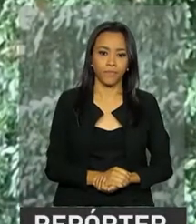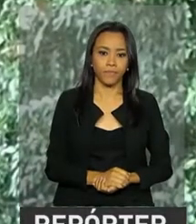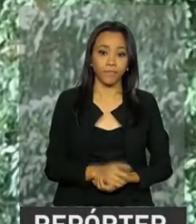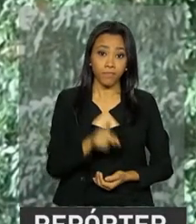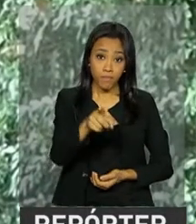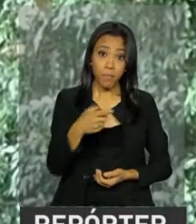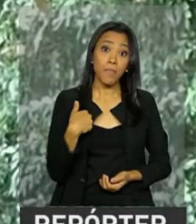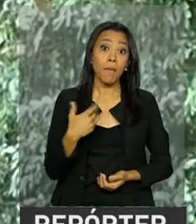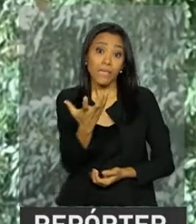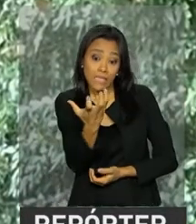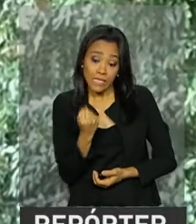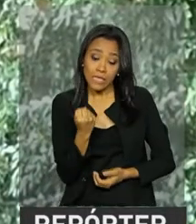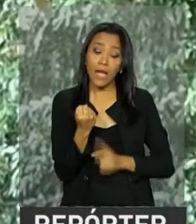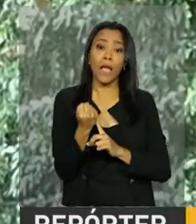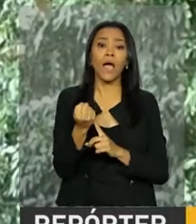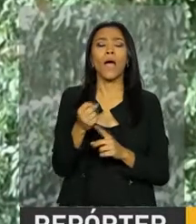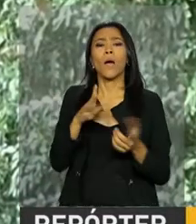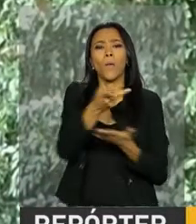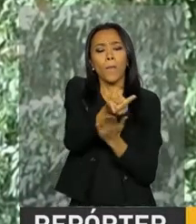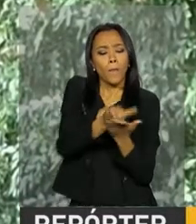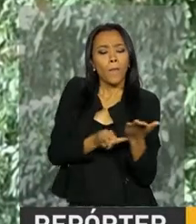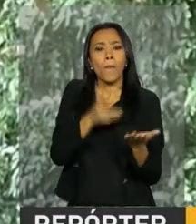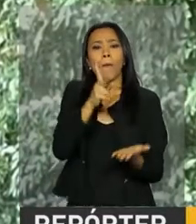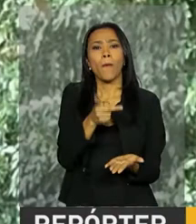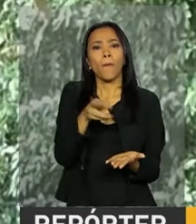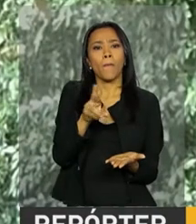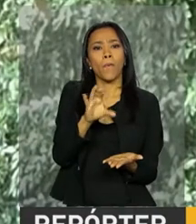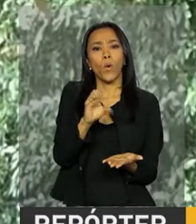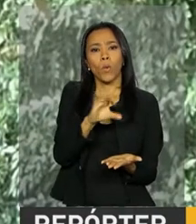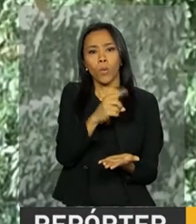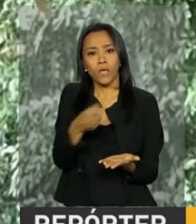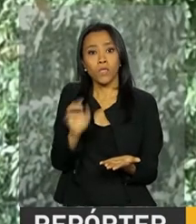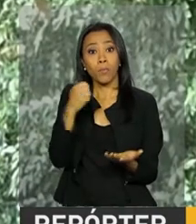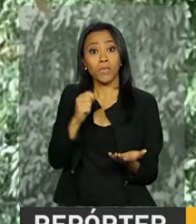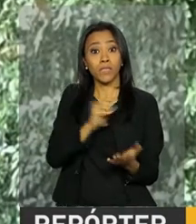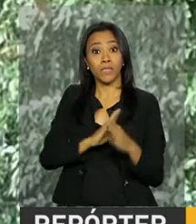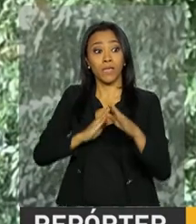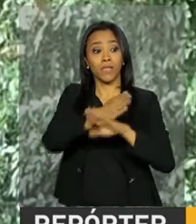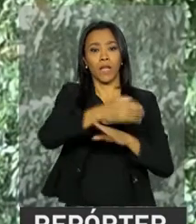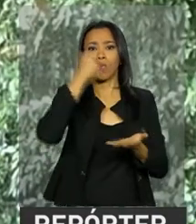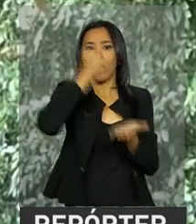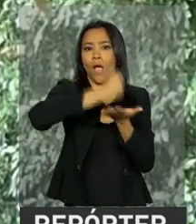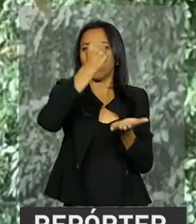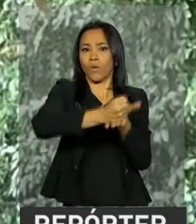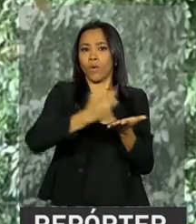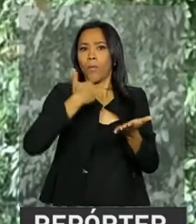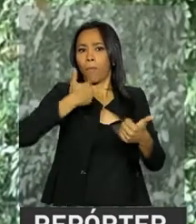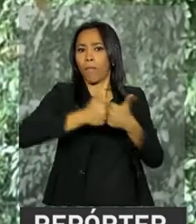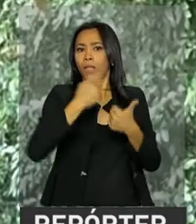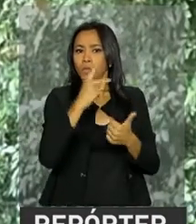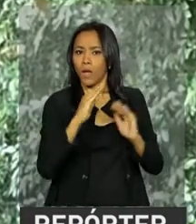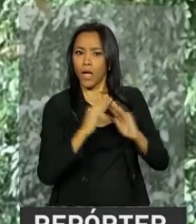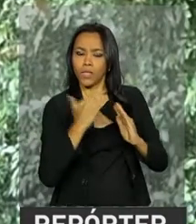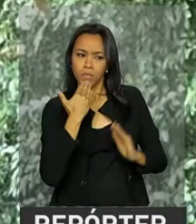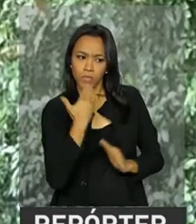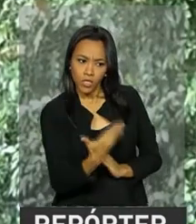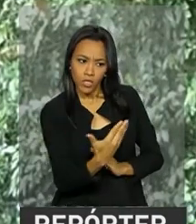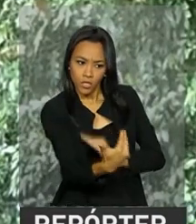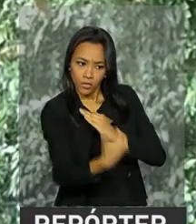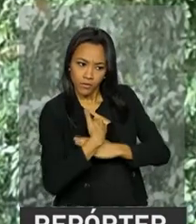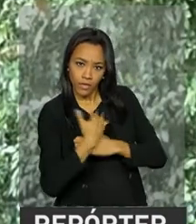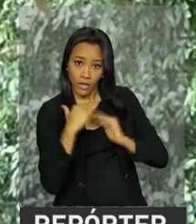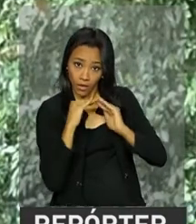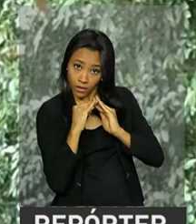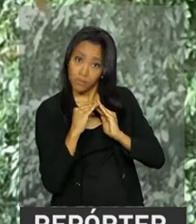Para fazer o saque por procuração, o interessado precisa entrar em contato com o cartório mais próximo de onde mora e pedir atendimento em casa.